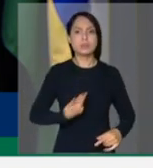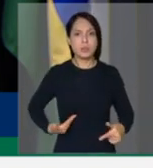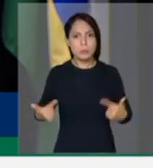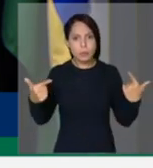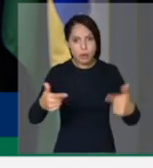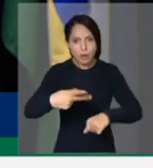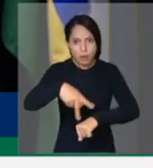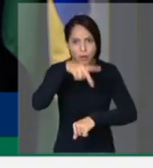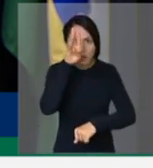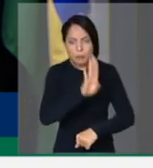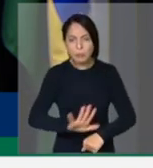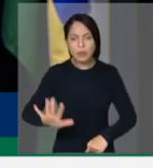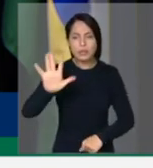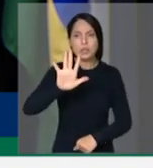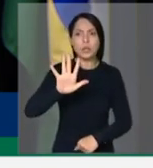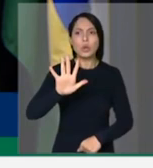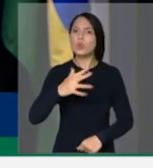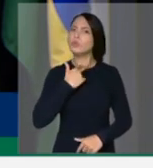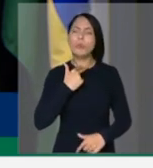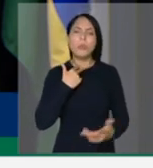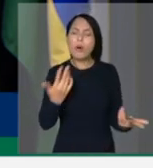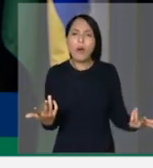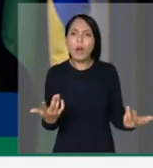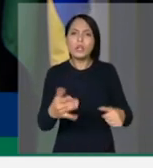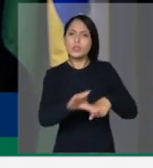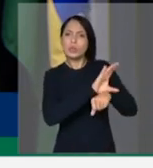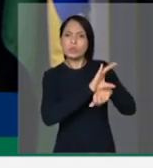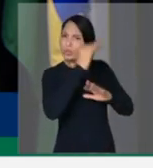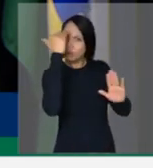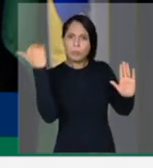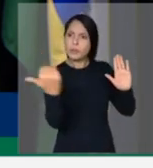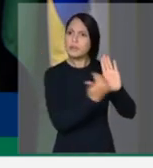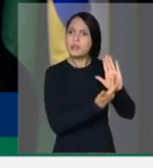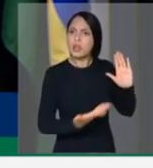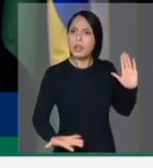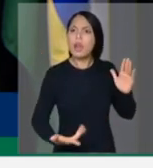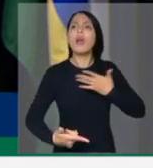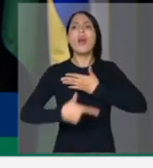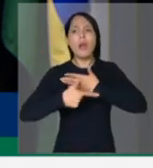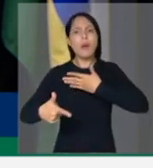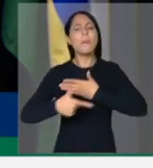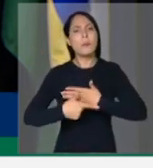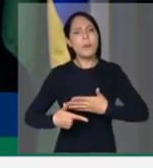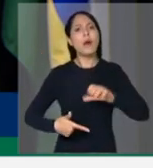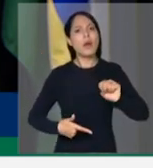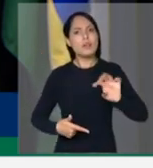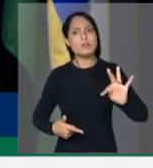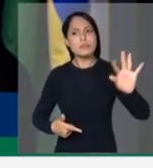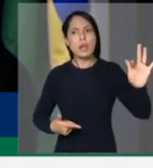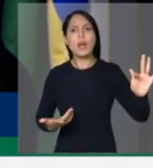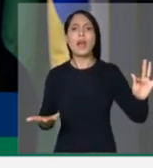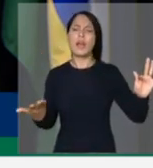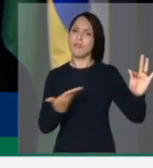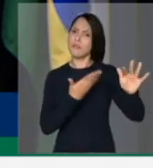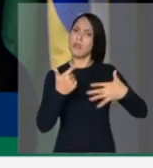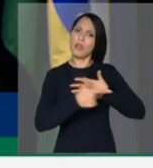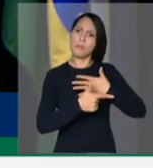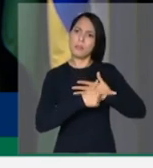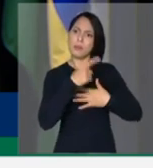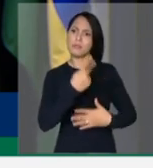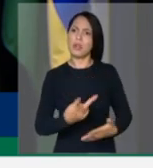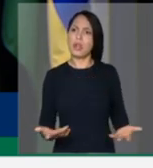elas não sejam inconstitucionais. Esse é o papel do STF.